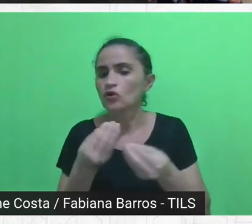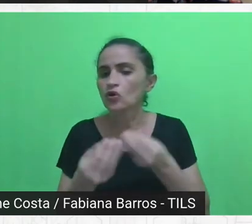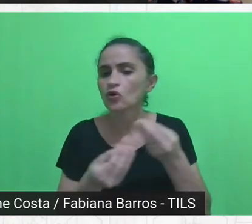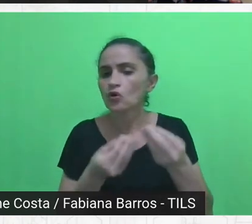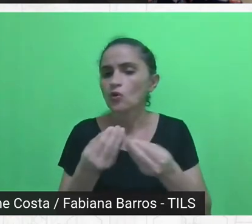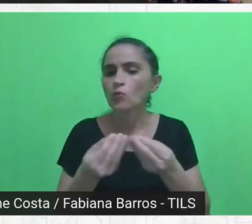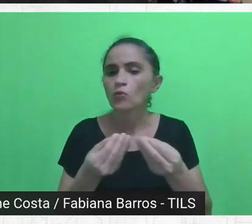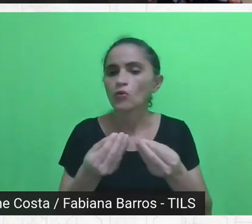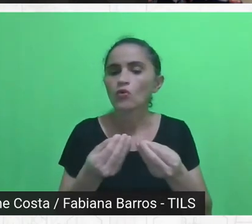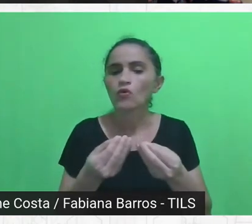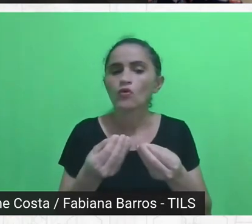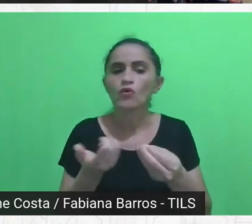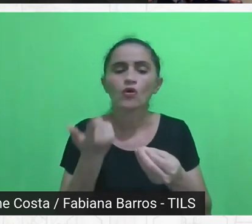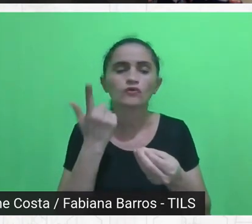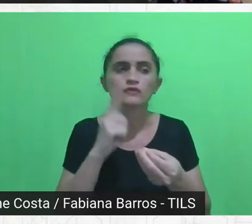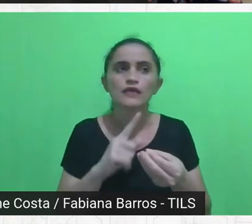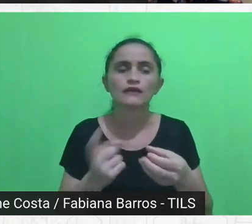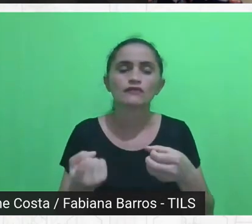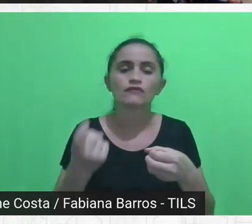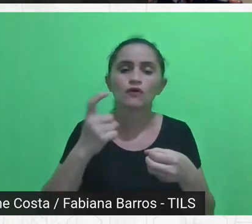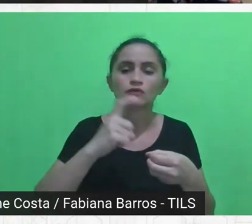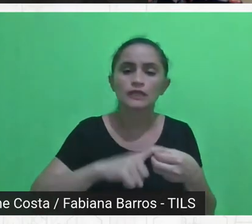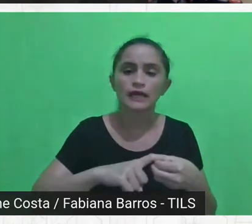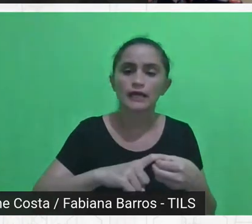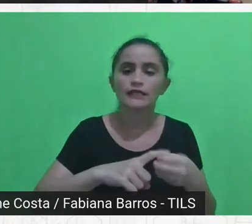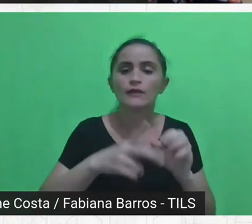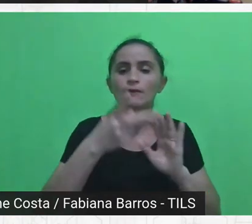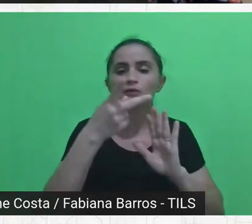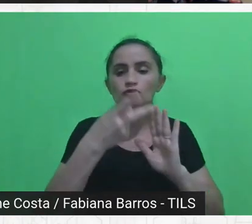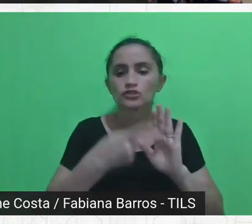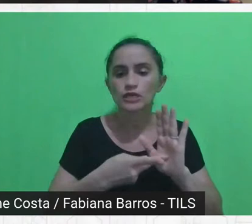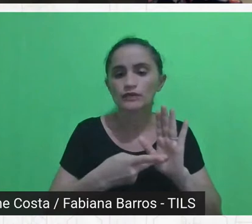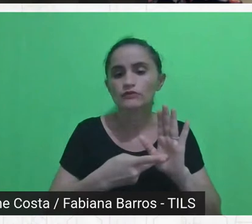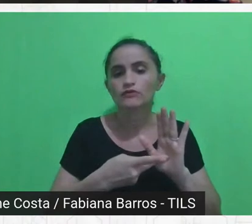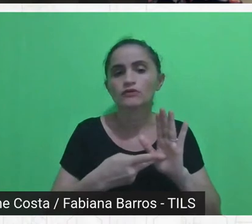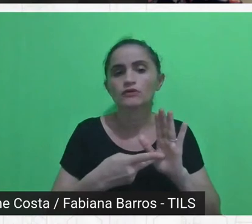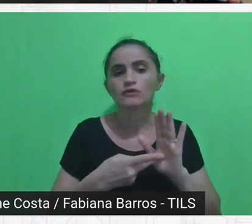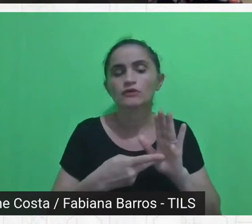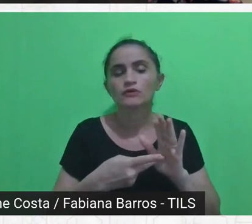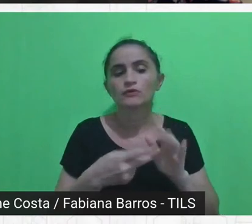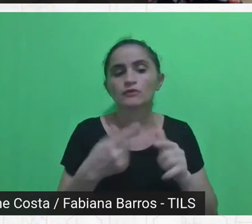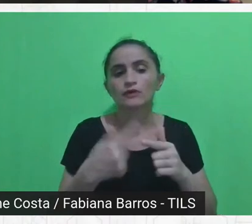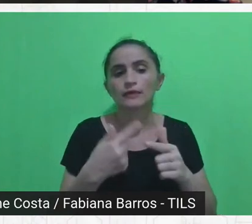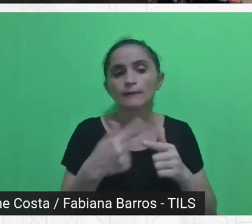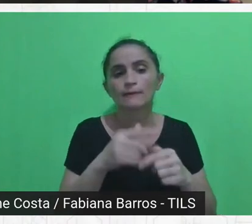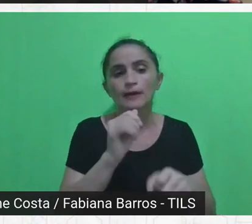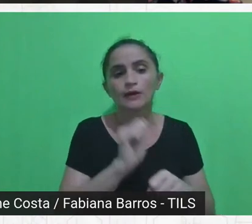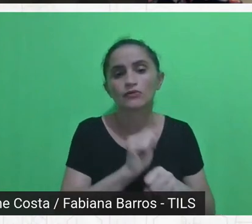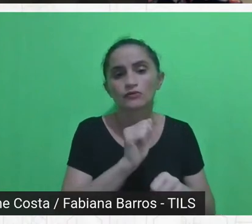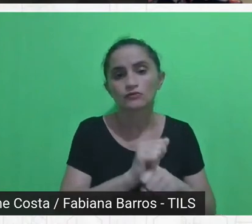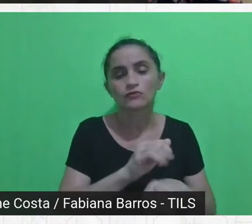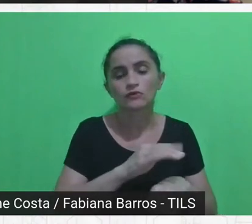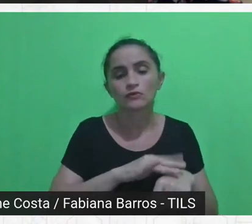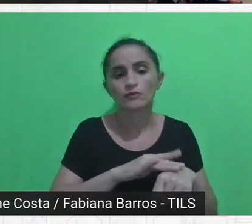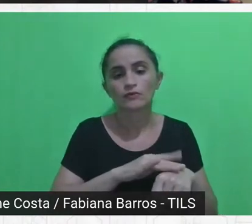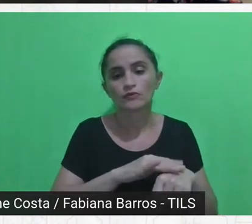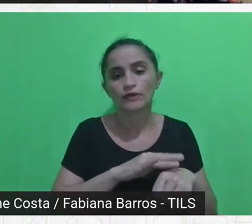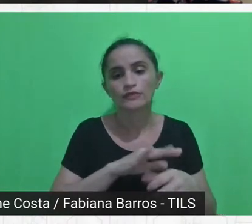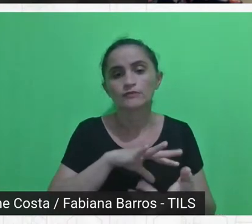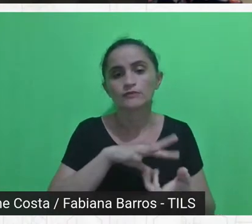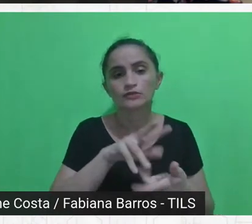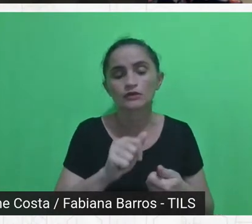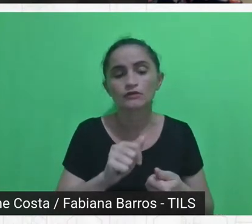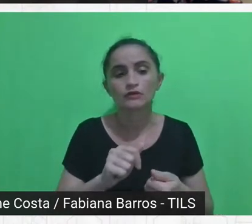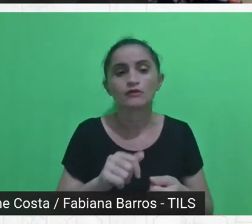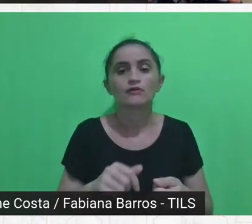a Amélia falou da pandemia, então, começa e já retoma de outro jeito, então, eu passo a palavra para vocês, e peço que possam fazer algumas considerações sobre